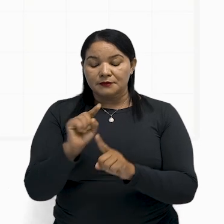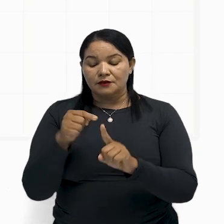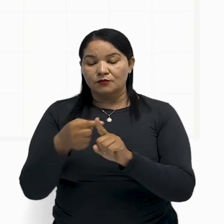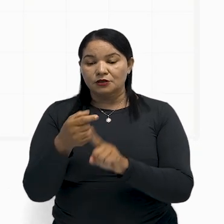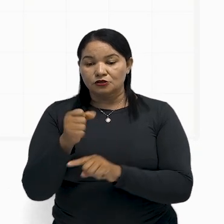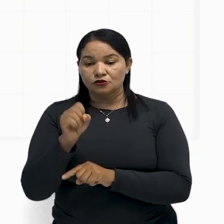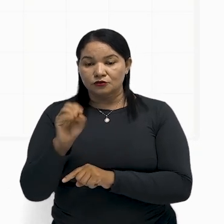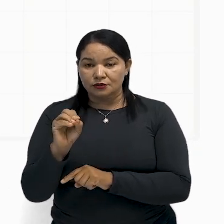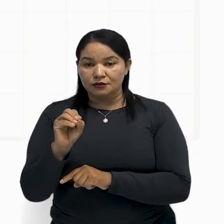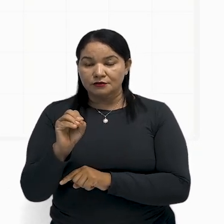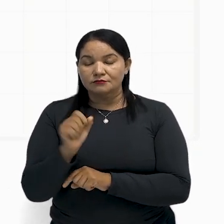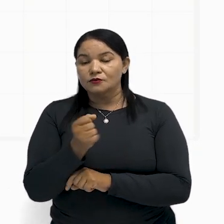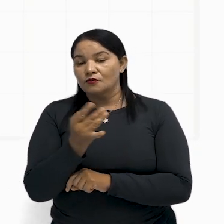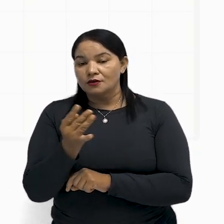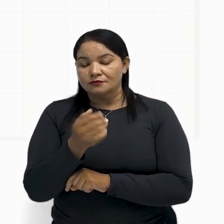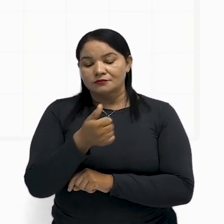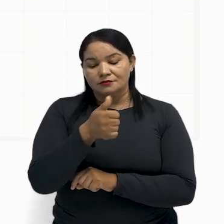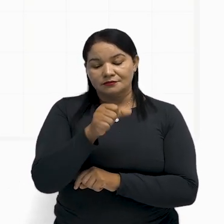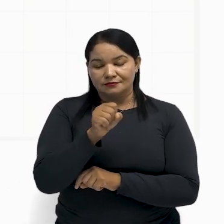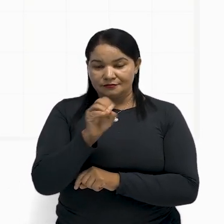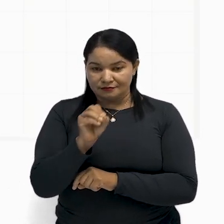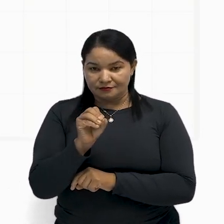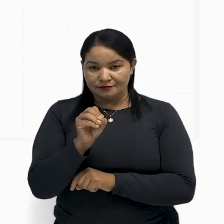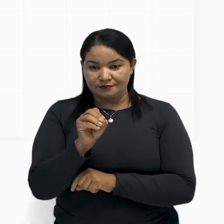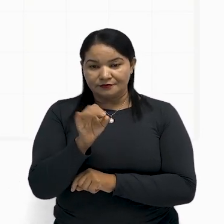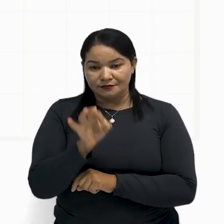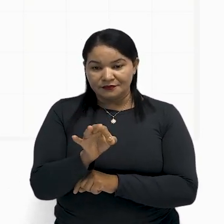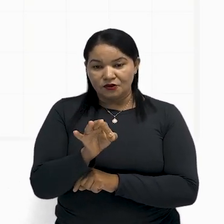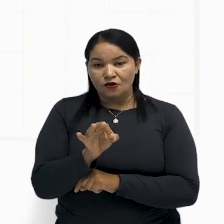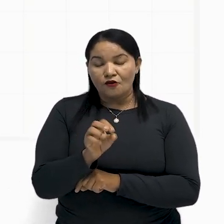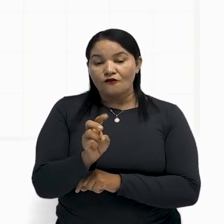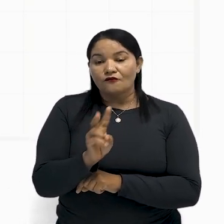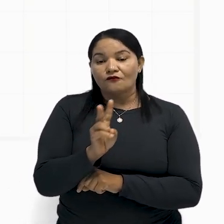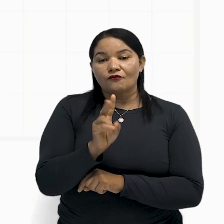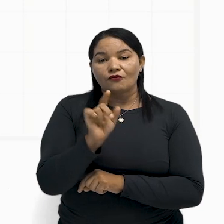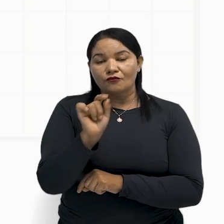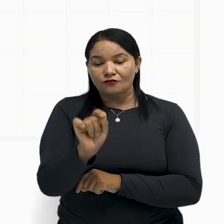80, 180, justamente os valores,